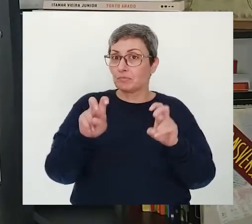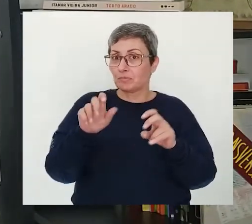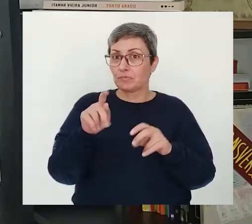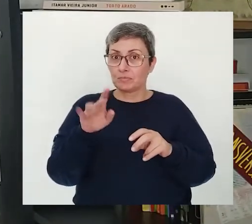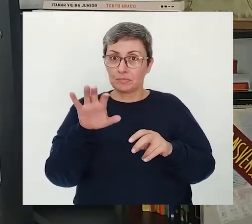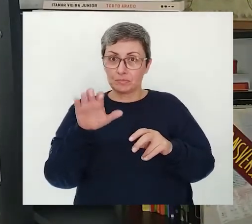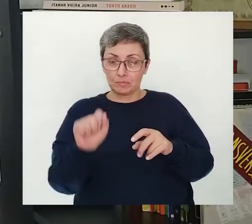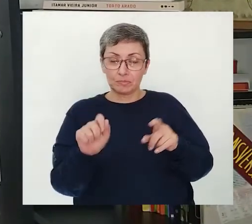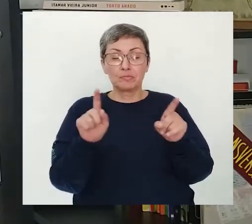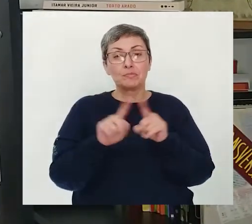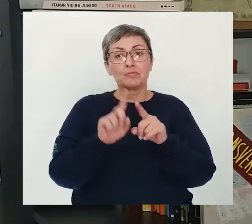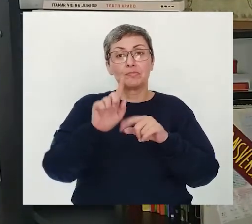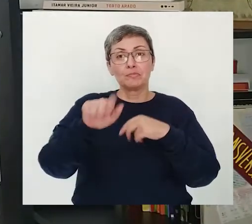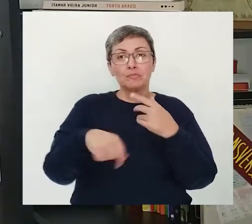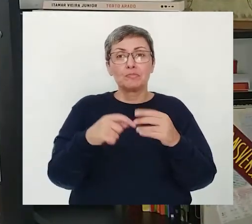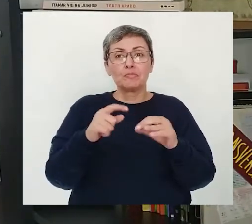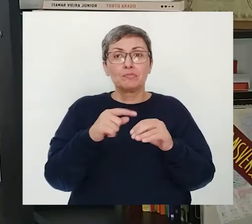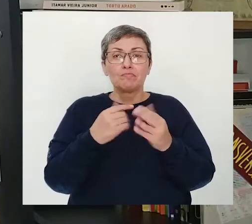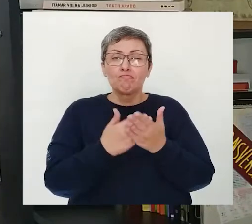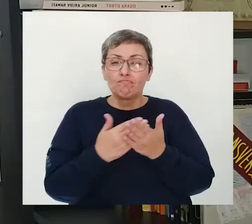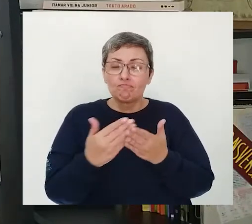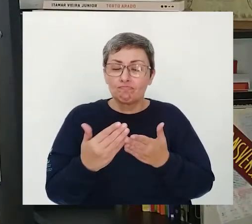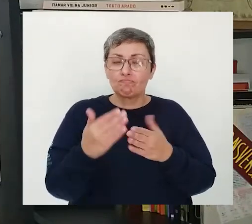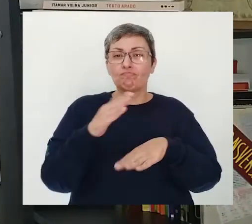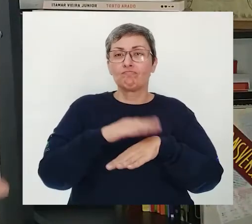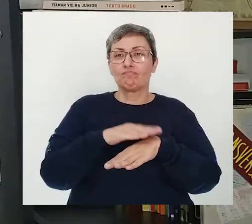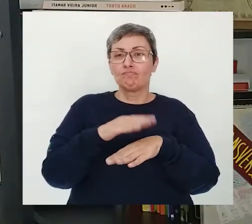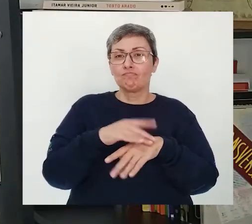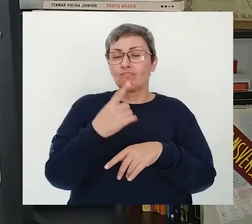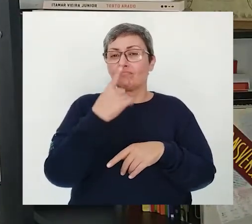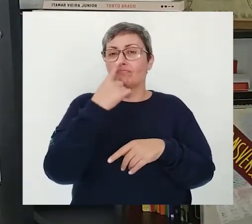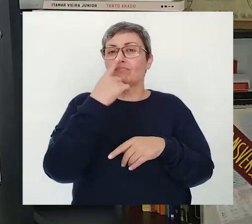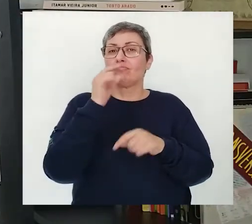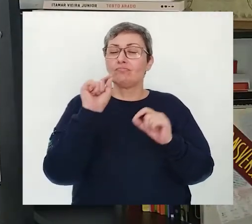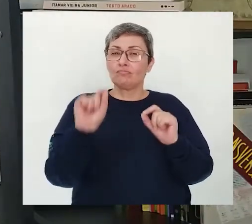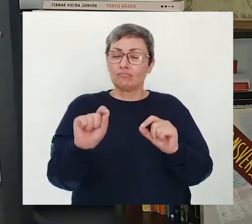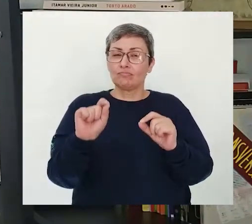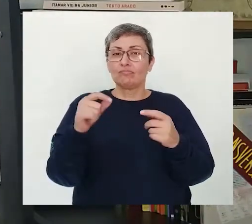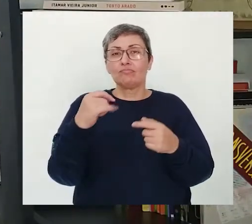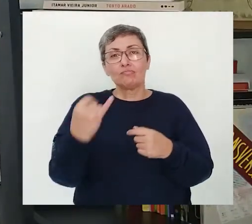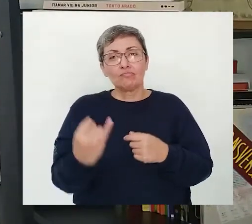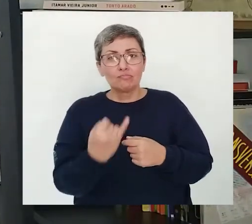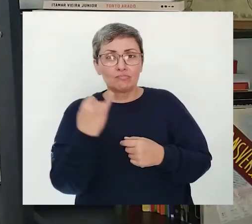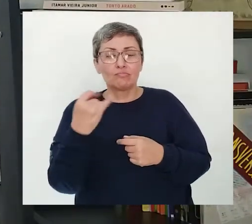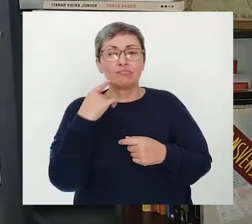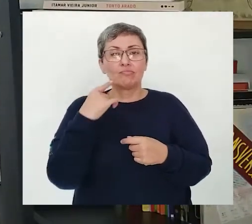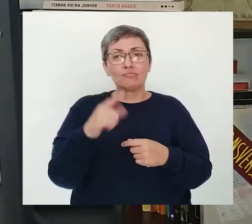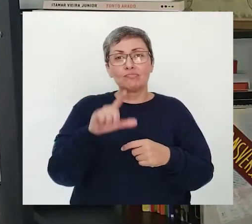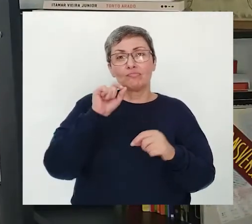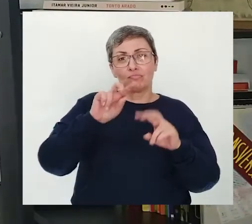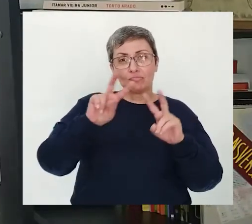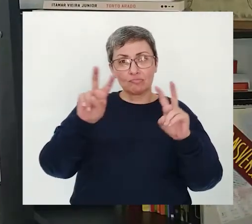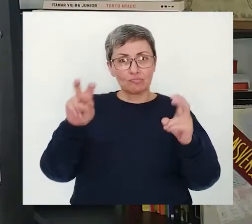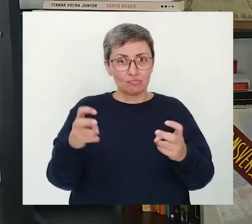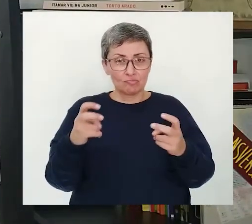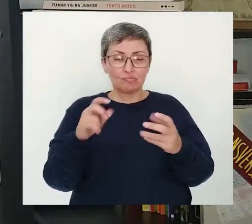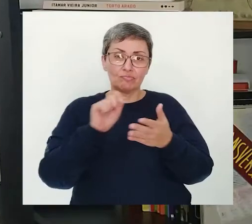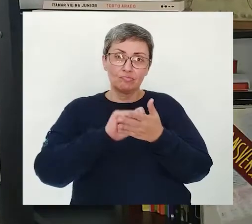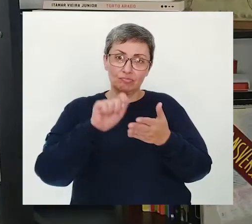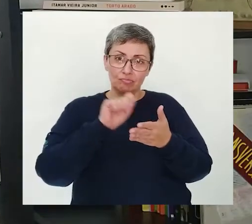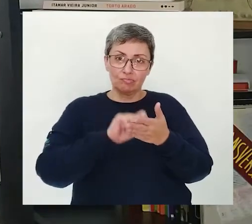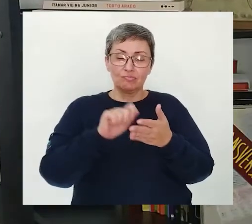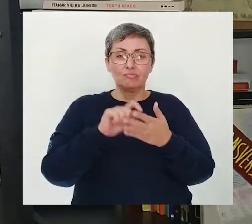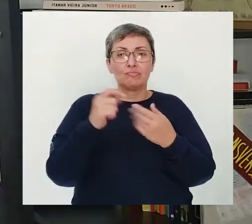de vocês Tá? Depois desse momento inicial De buscar inspiração É importante aí Escolher um tema Para vocês